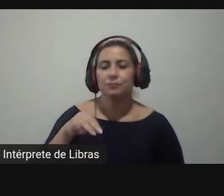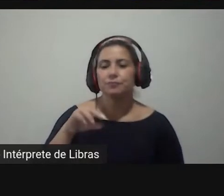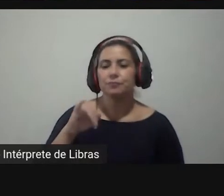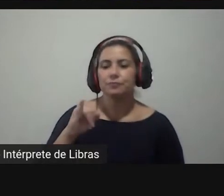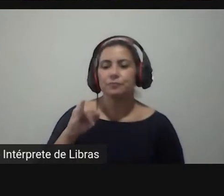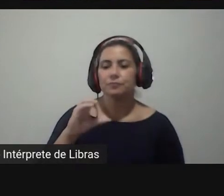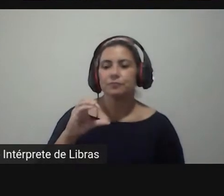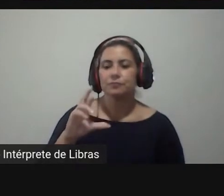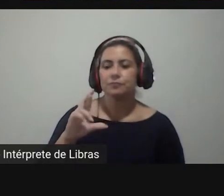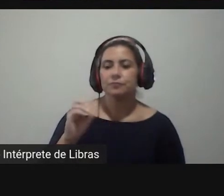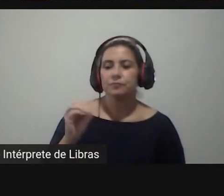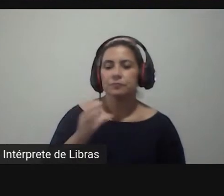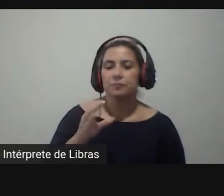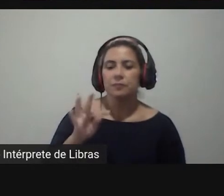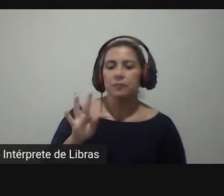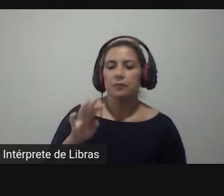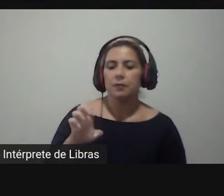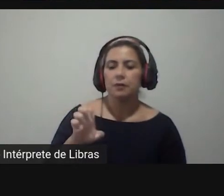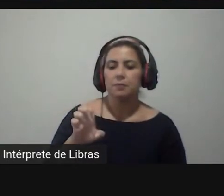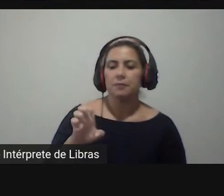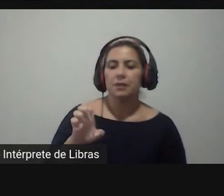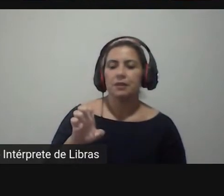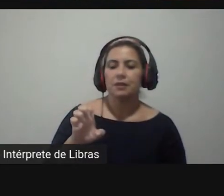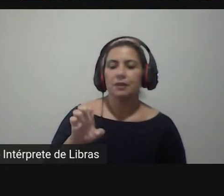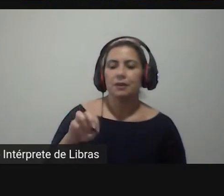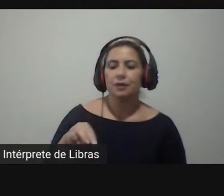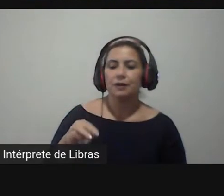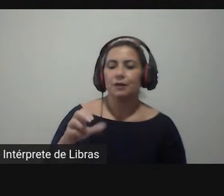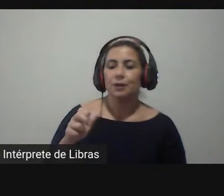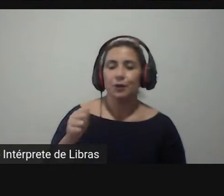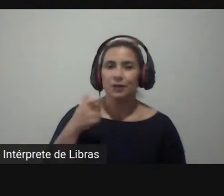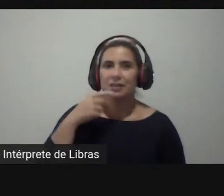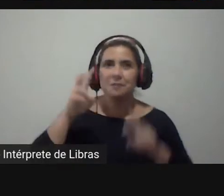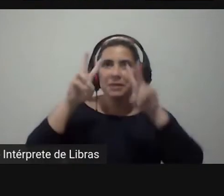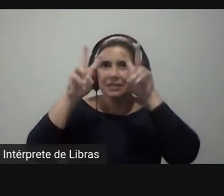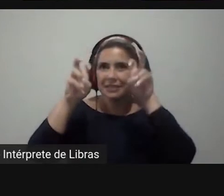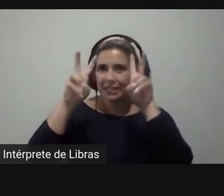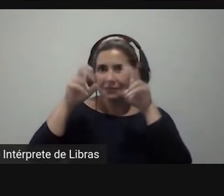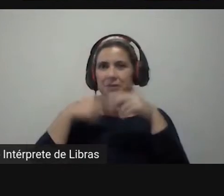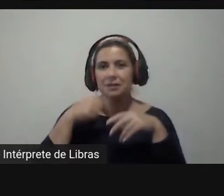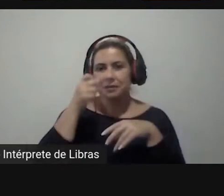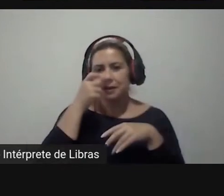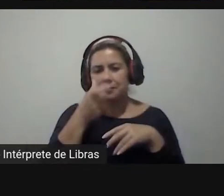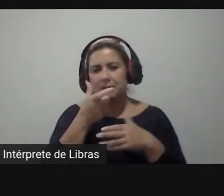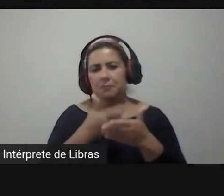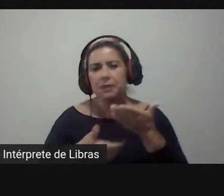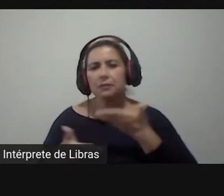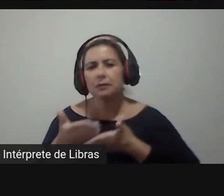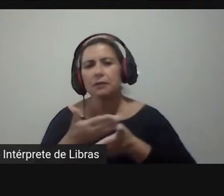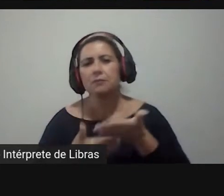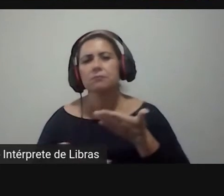temas que me são mais mais interessantes equipamento cultural demandas envolvendo cultura